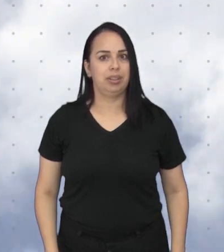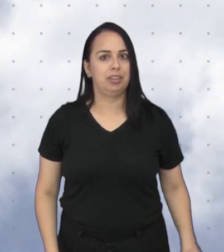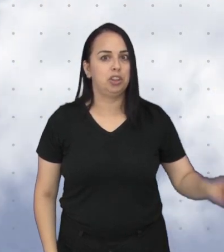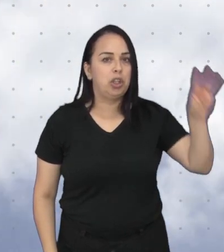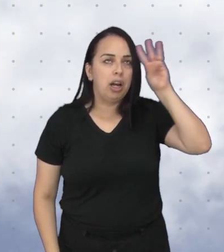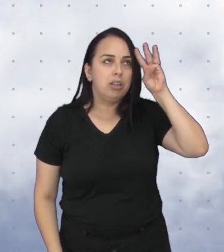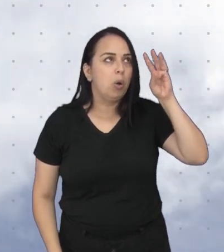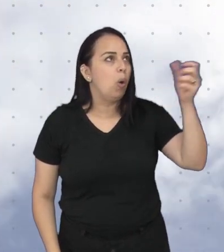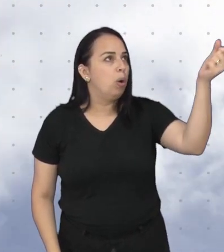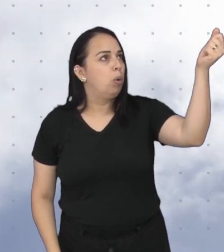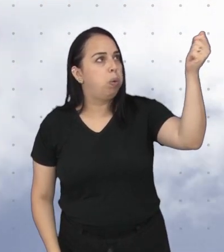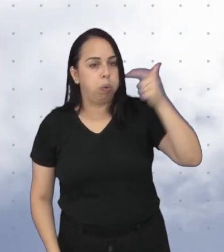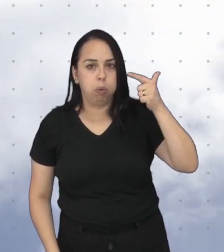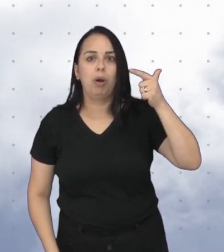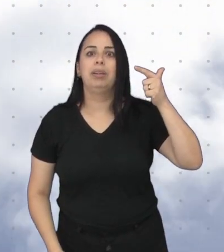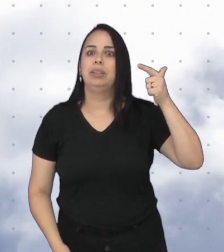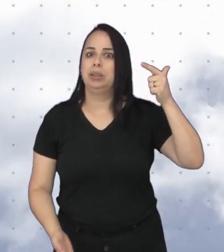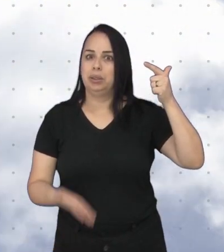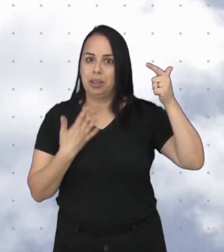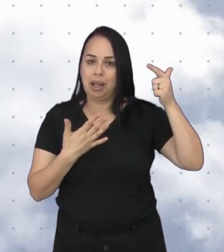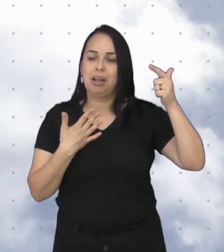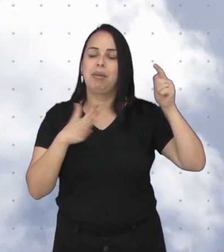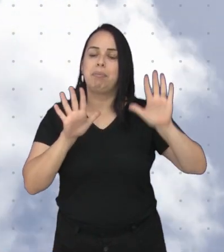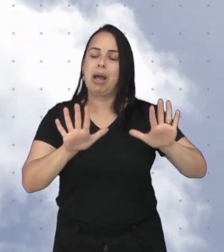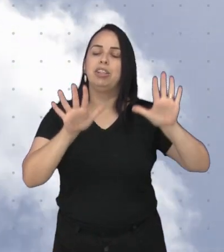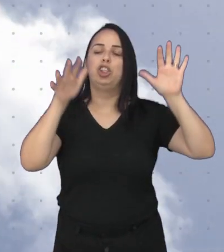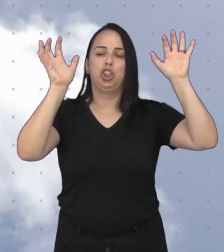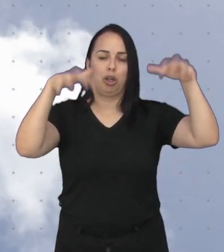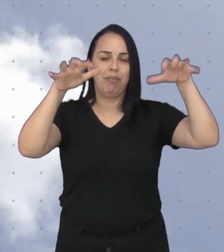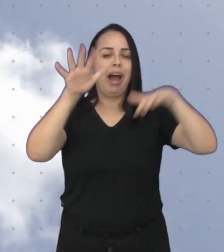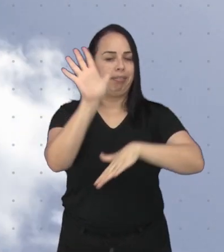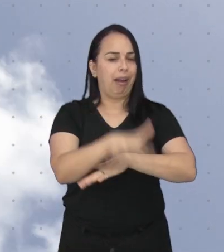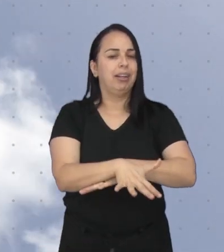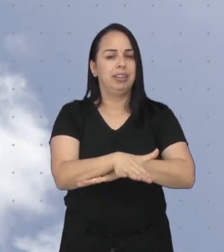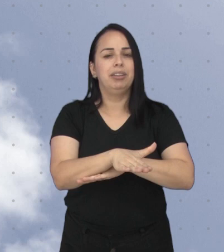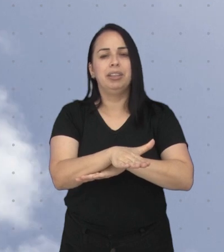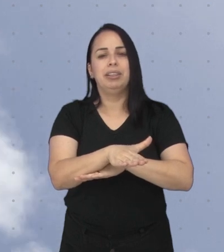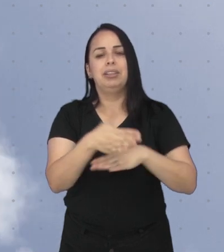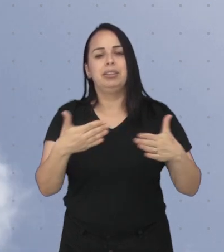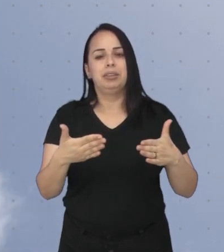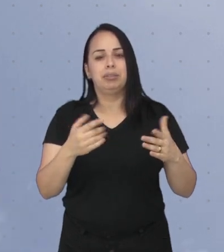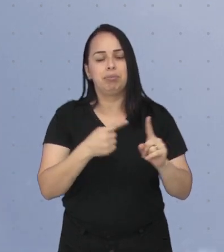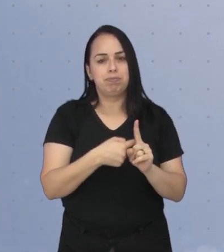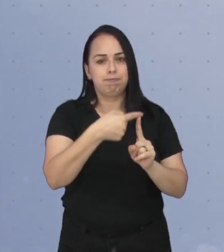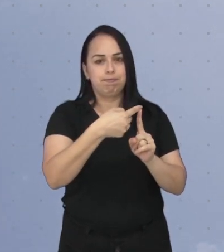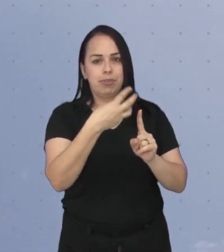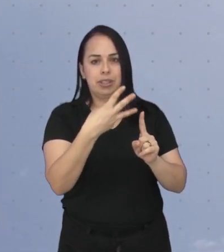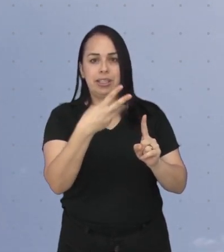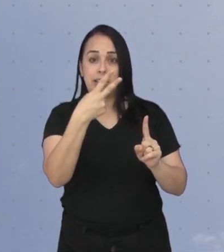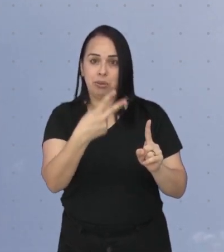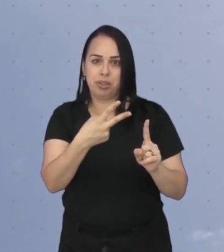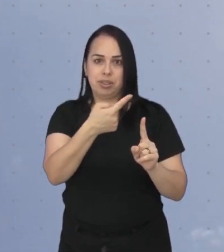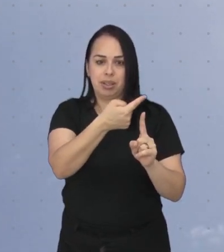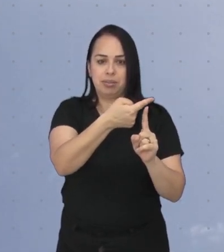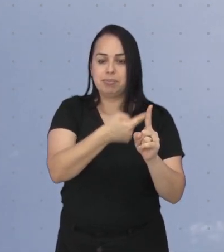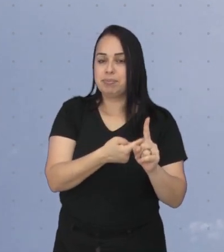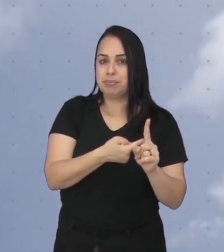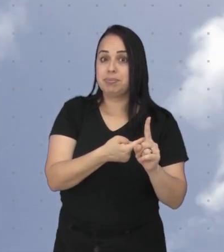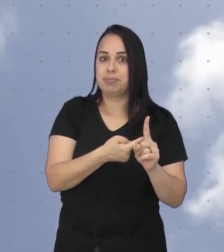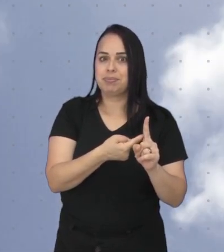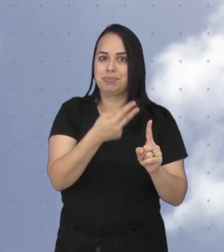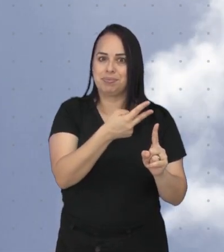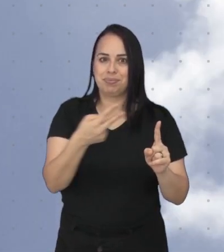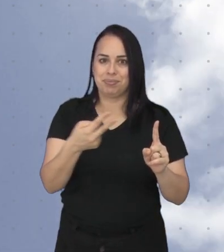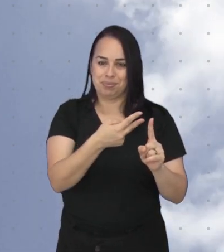Terça-feira de sol a maior parte do tempo, mas deve chover durante a tarde. A máxima prevista para hoje é de 32